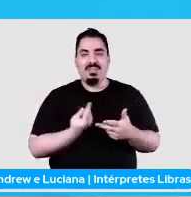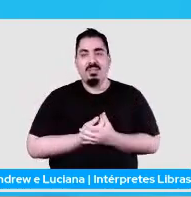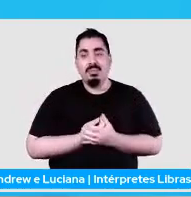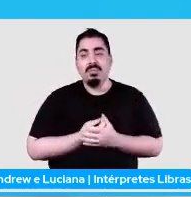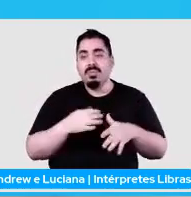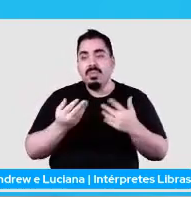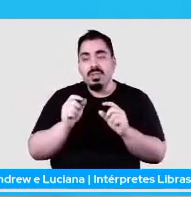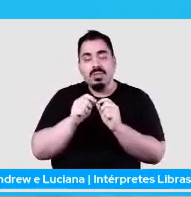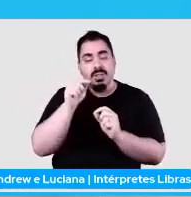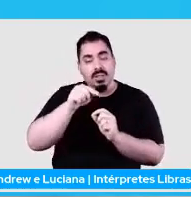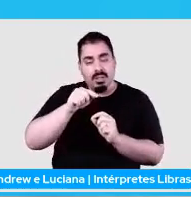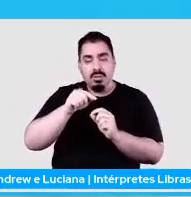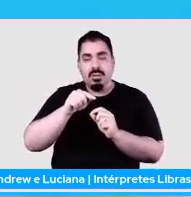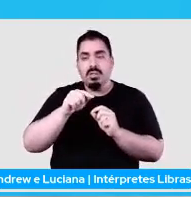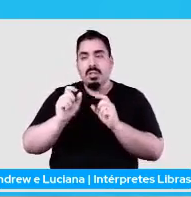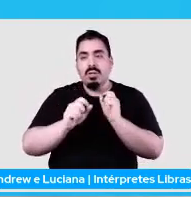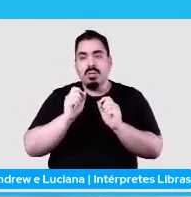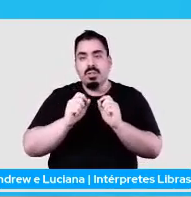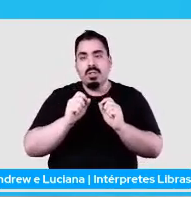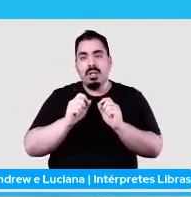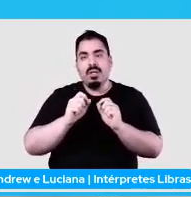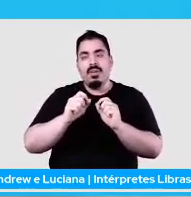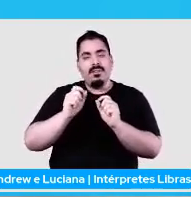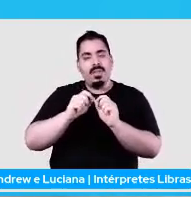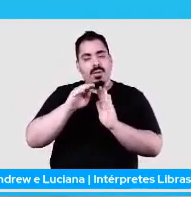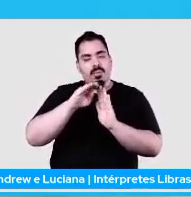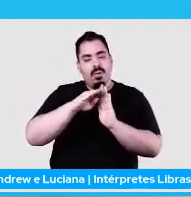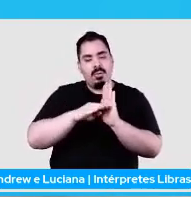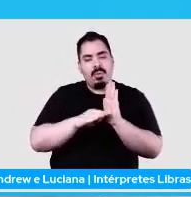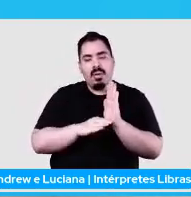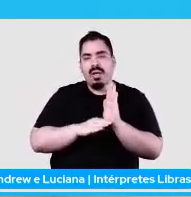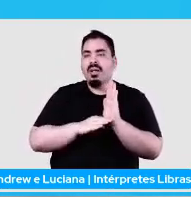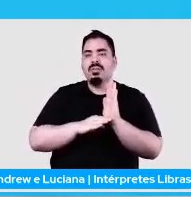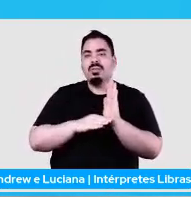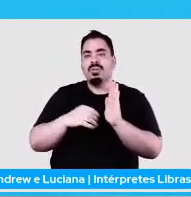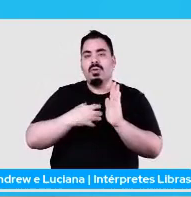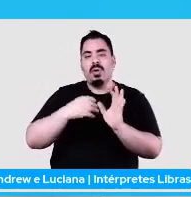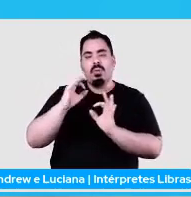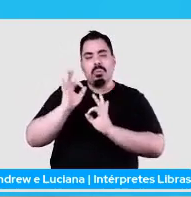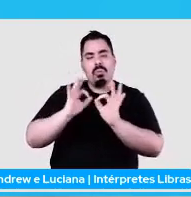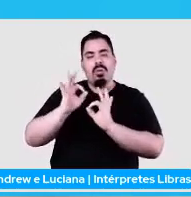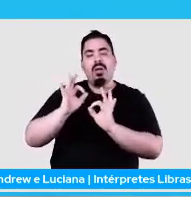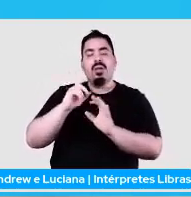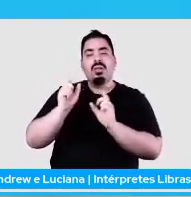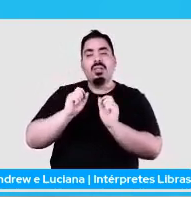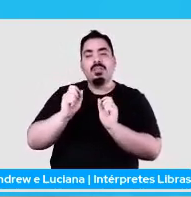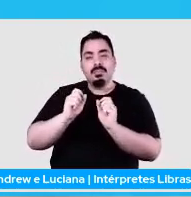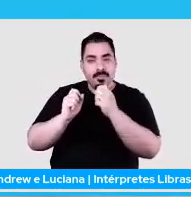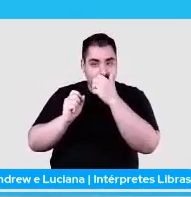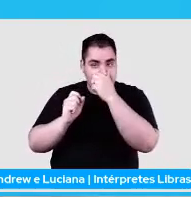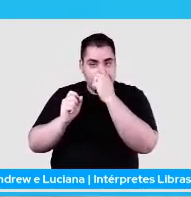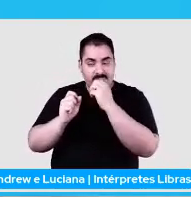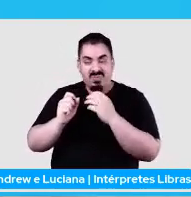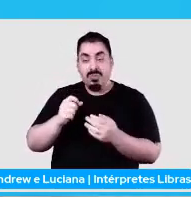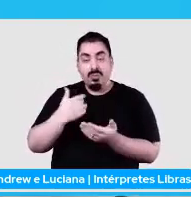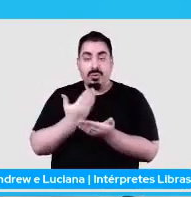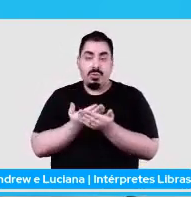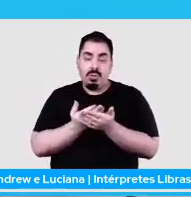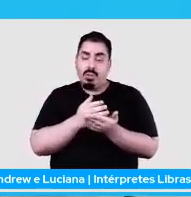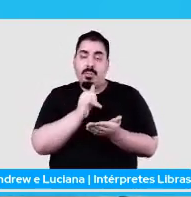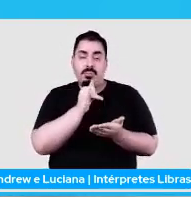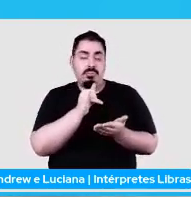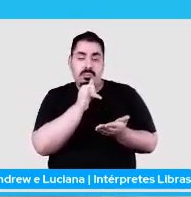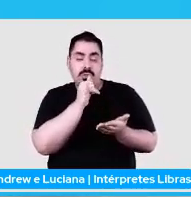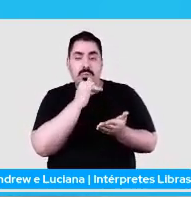é outro nome bonito para nada mais que imagina você estudando para a prova nesse mesmo livro. Só que você é uma pessoa legal, você não vai